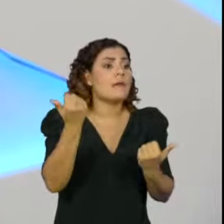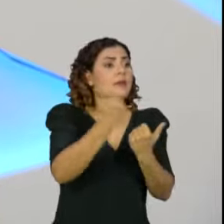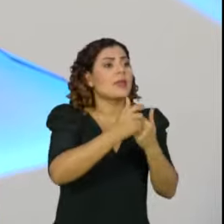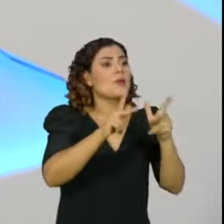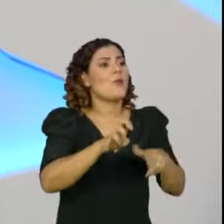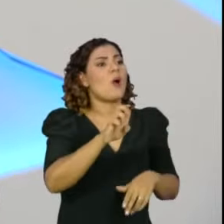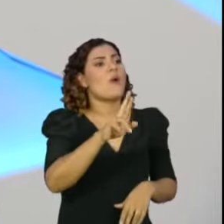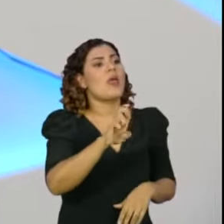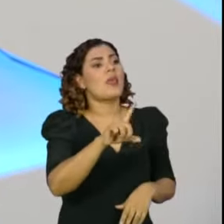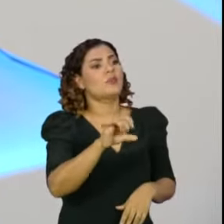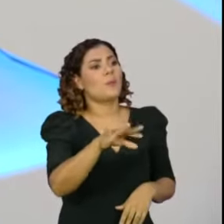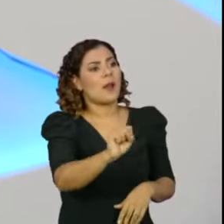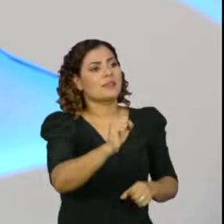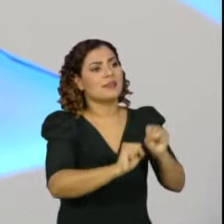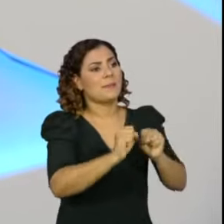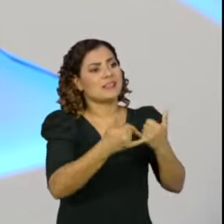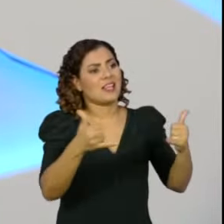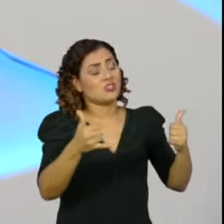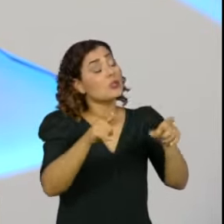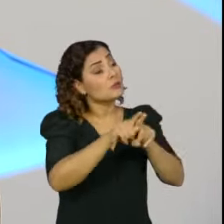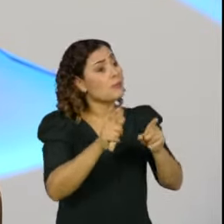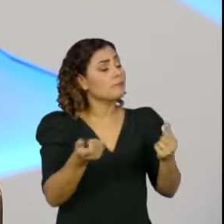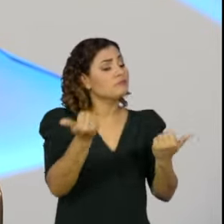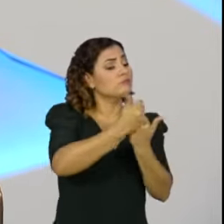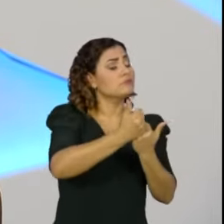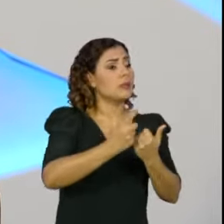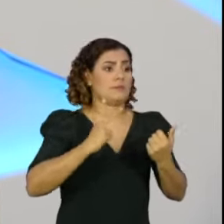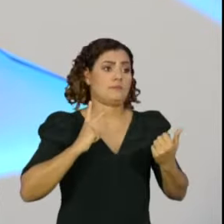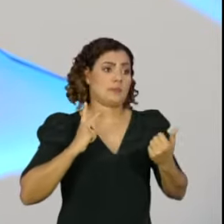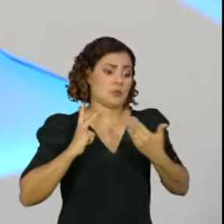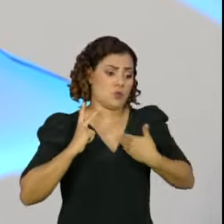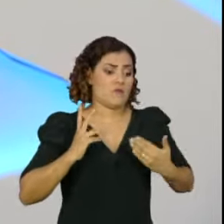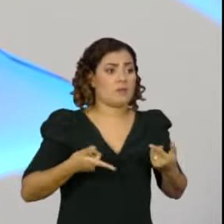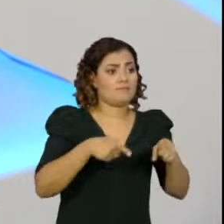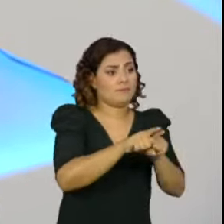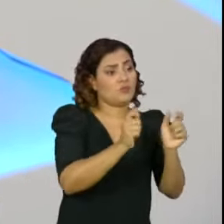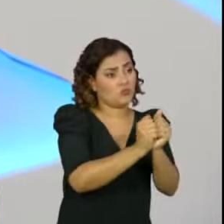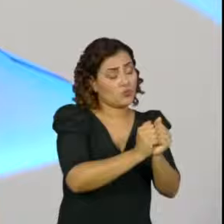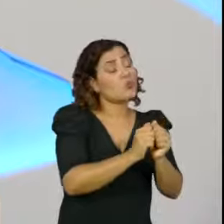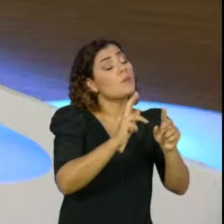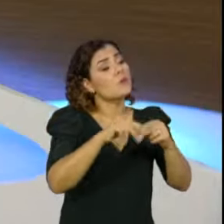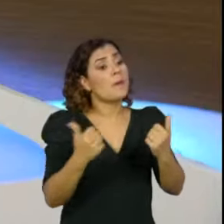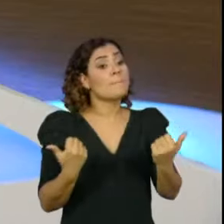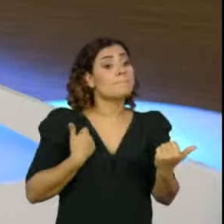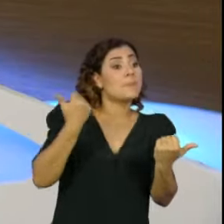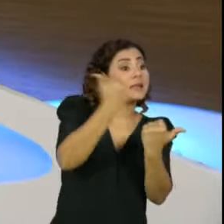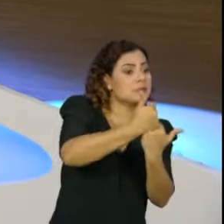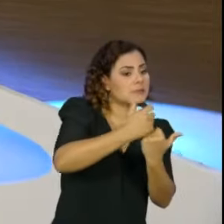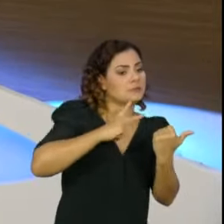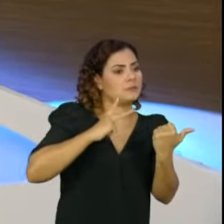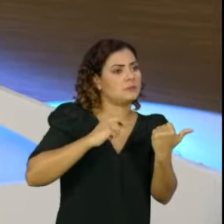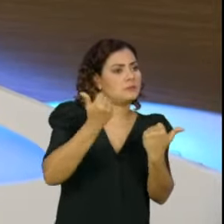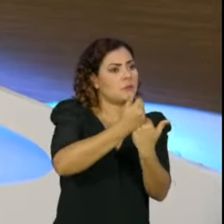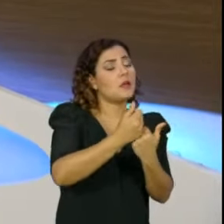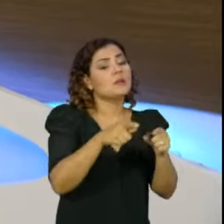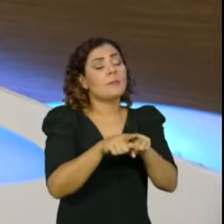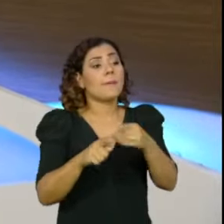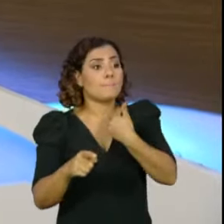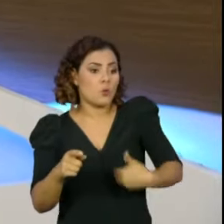ser receptivos a outras iniciativas que busquem a participação privada, a privatização, as concessões públicas,